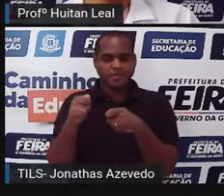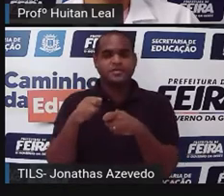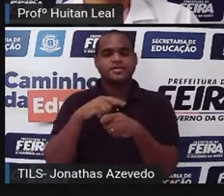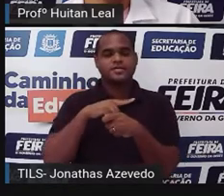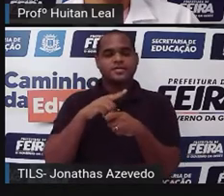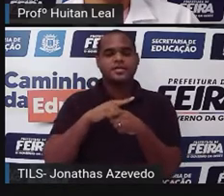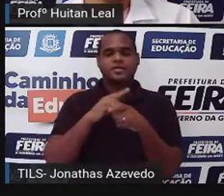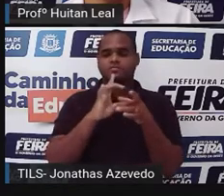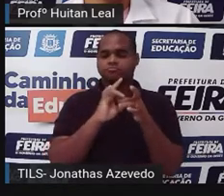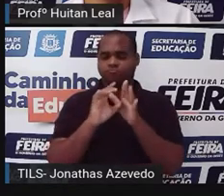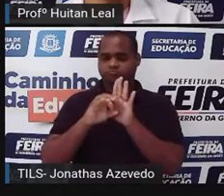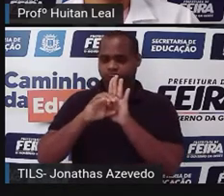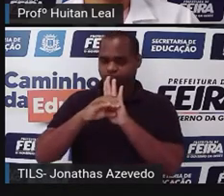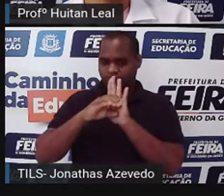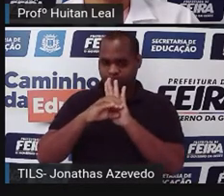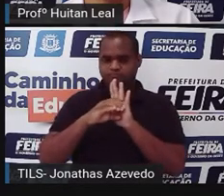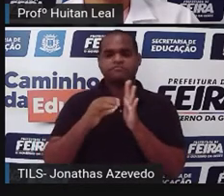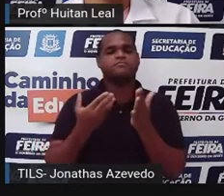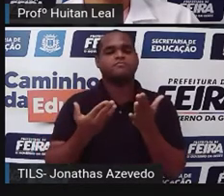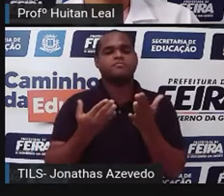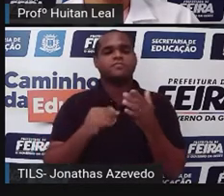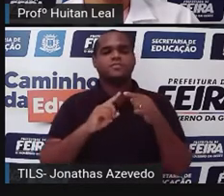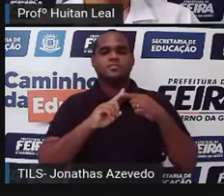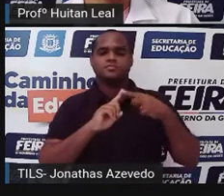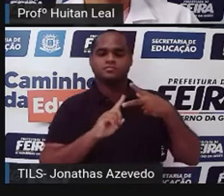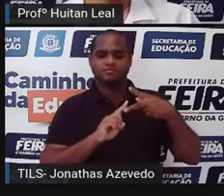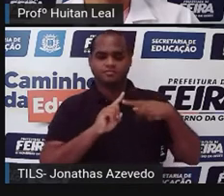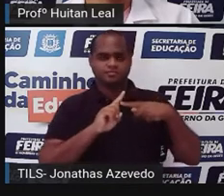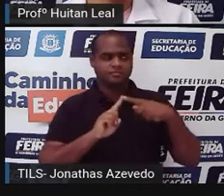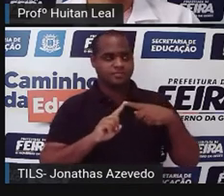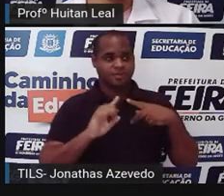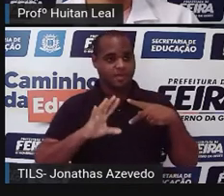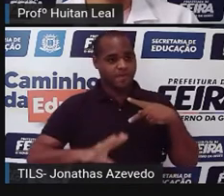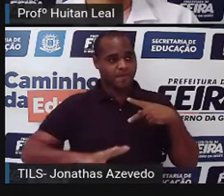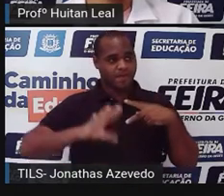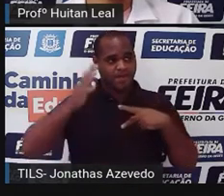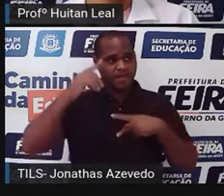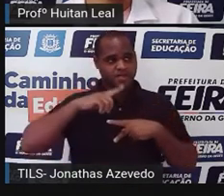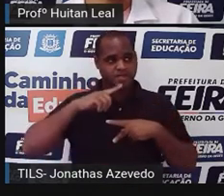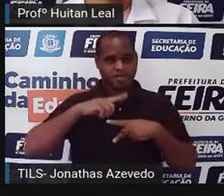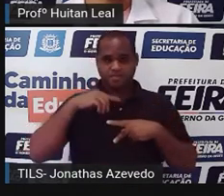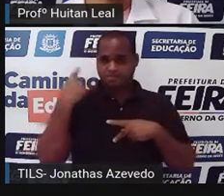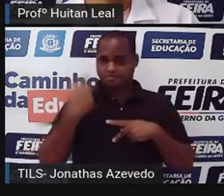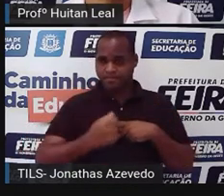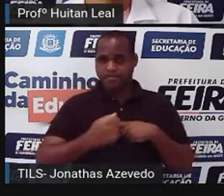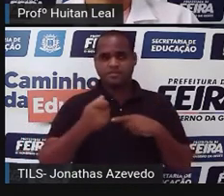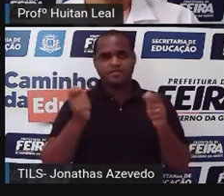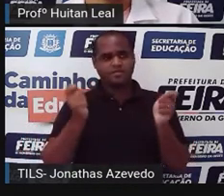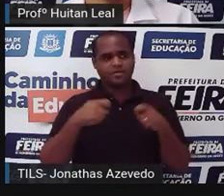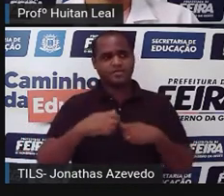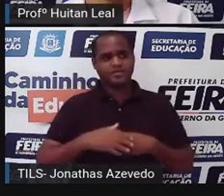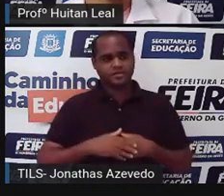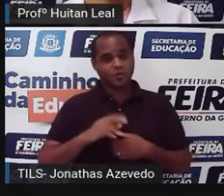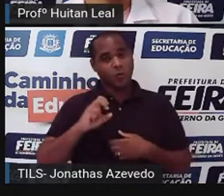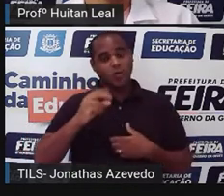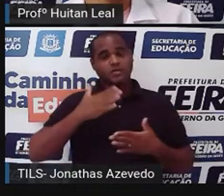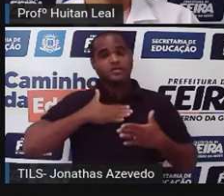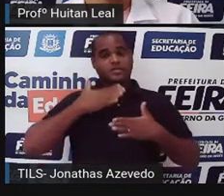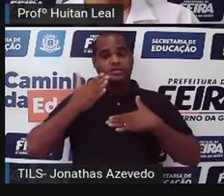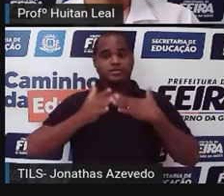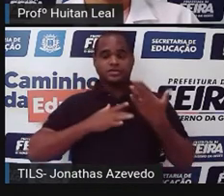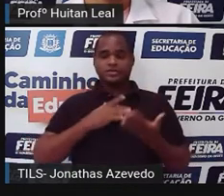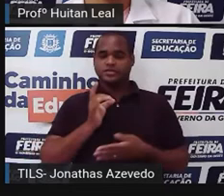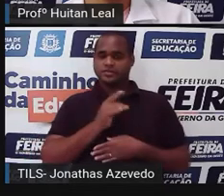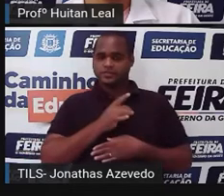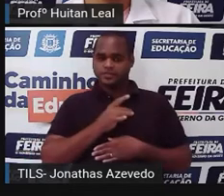conceituações. Então, assombração, ação ou efeito de assombrar-se ou assombrar alguém também, não é?